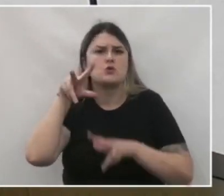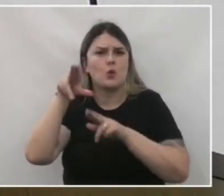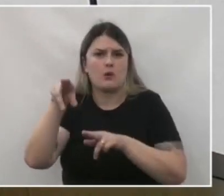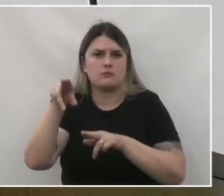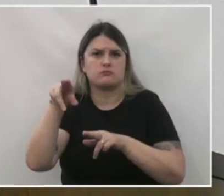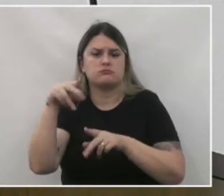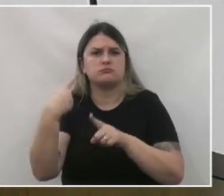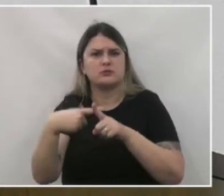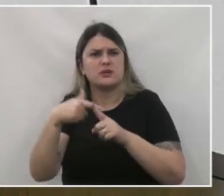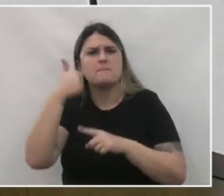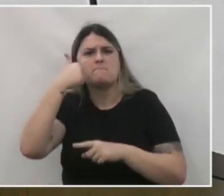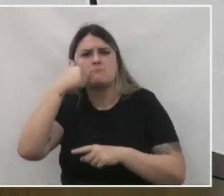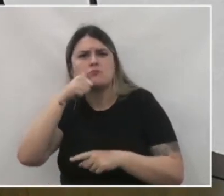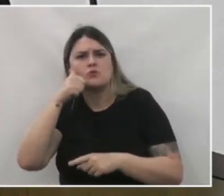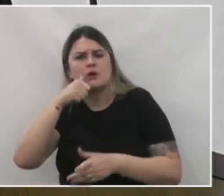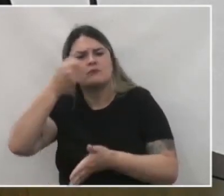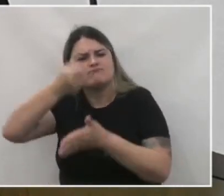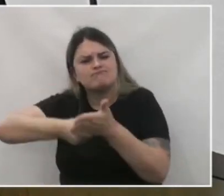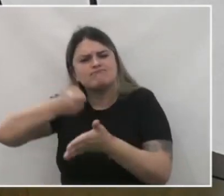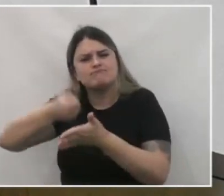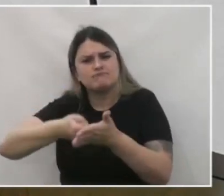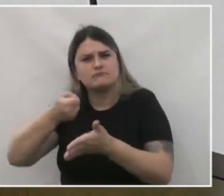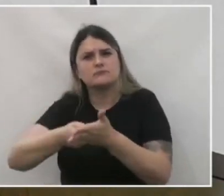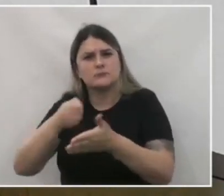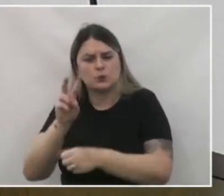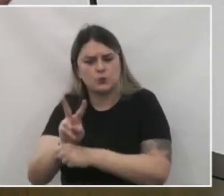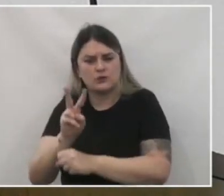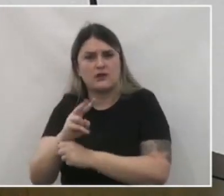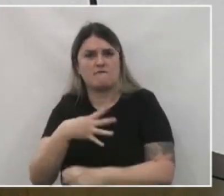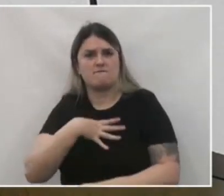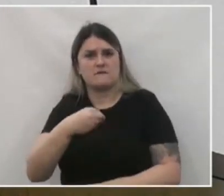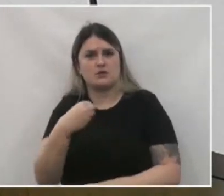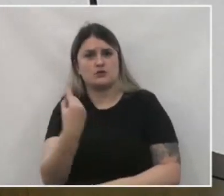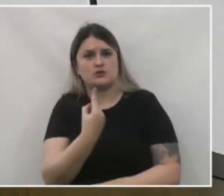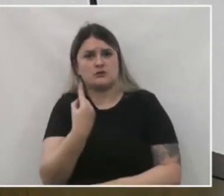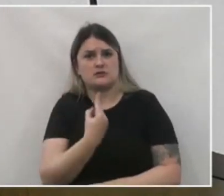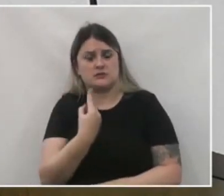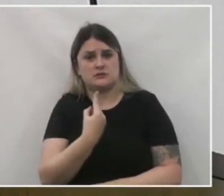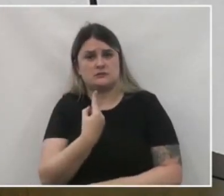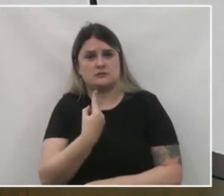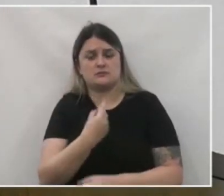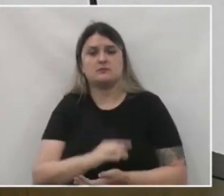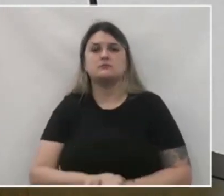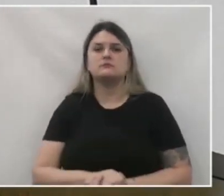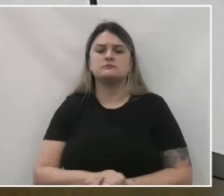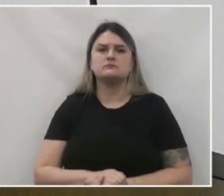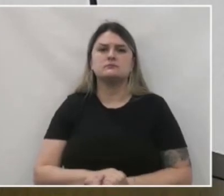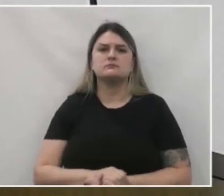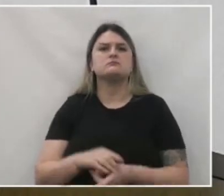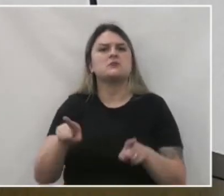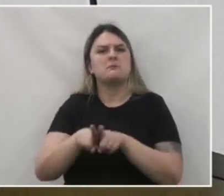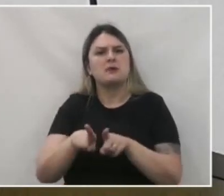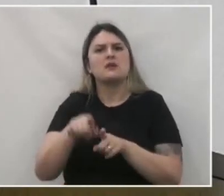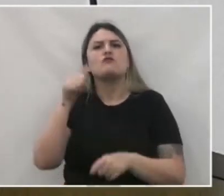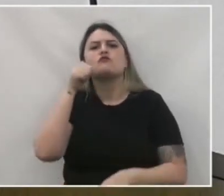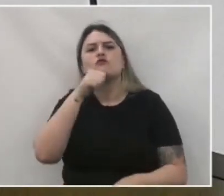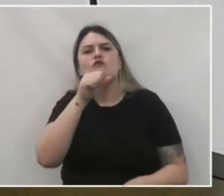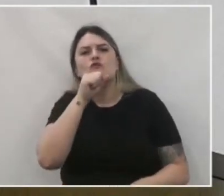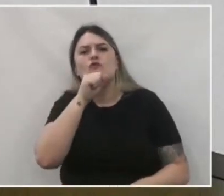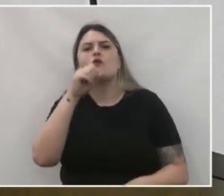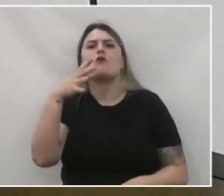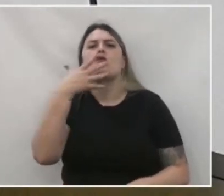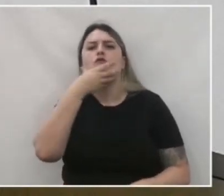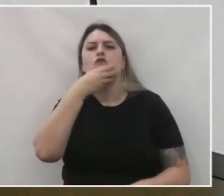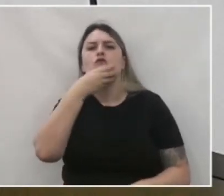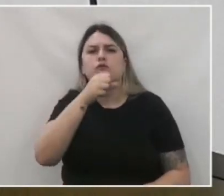que com muita luta conseguem exercer essas duas funções. Nós estamos falando de funções, não é? Quantos avós, quantos avôs, tios e